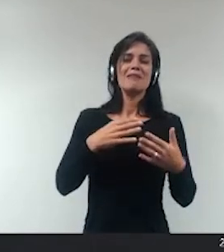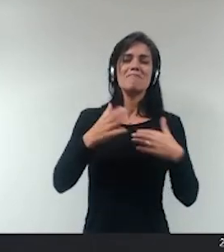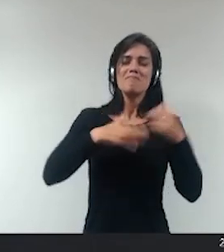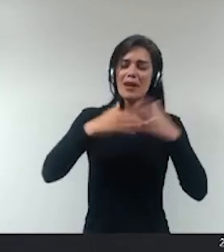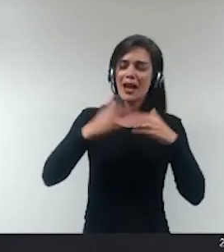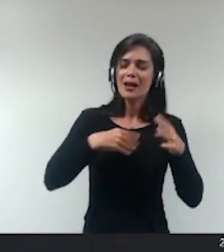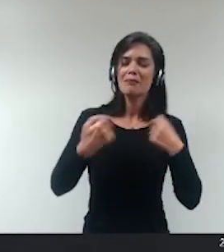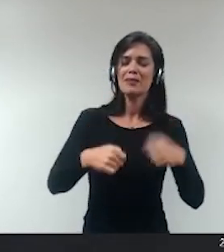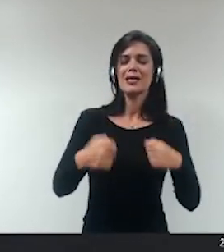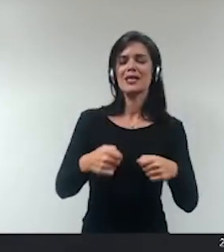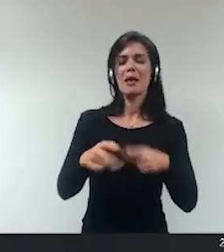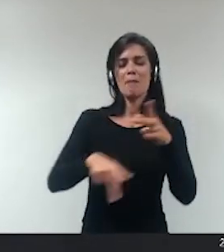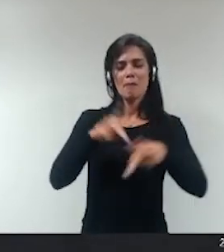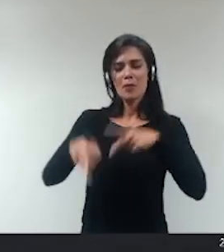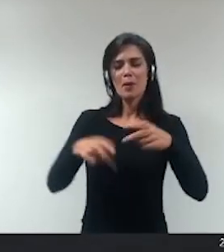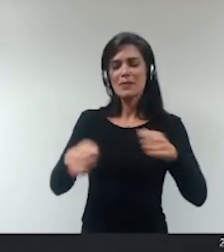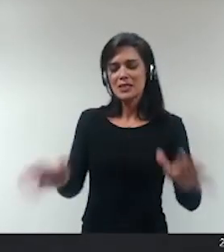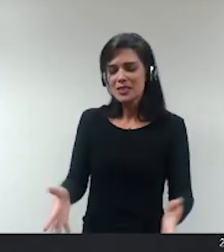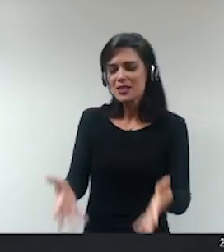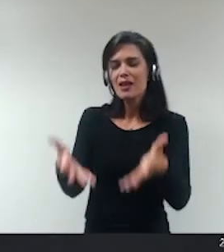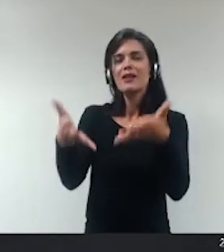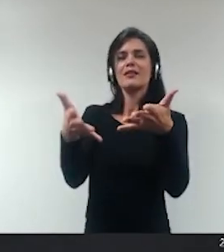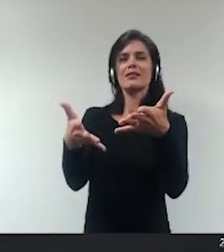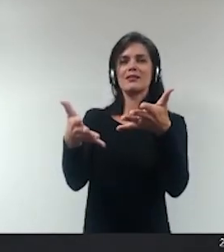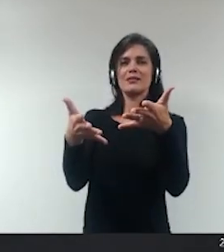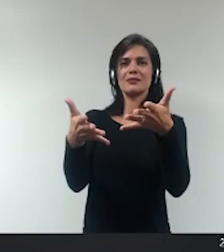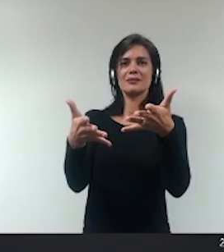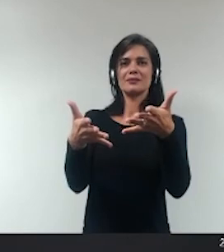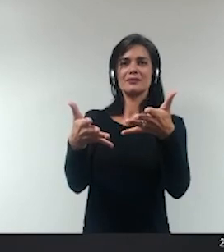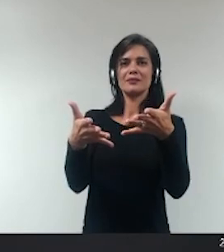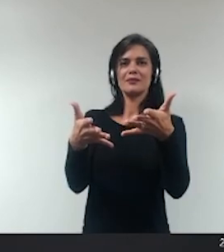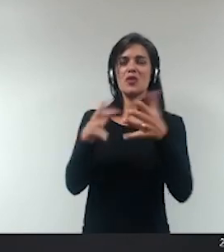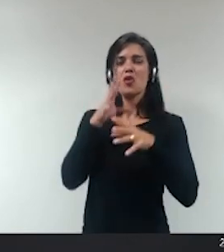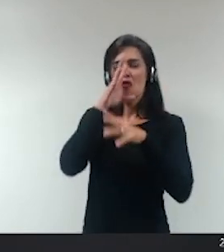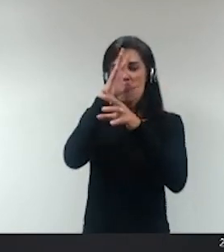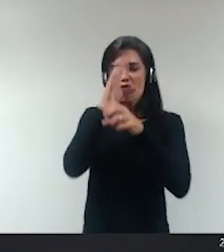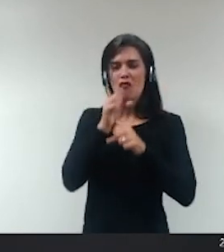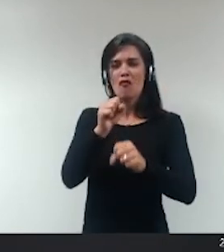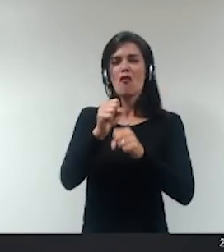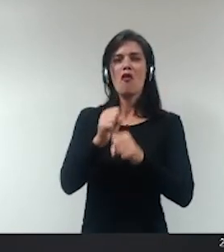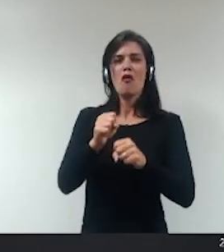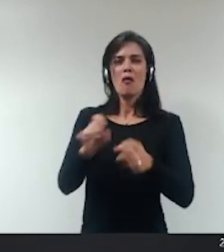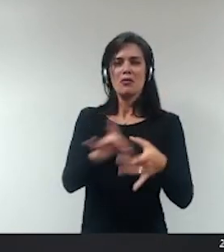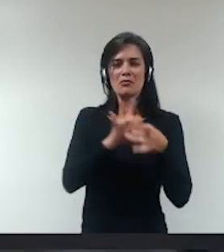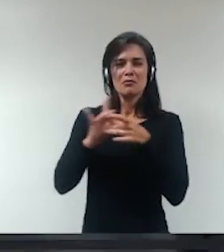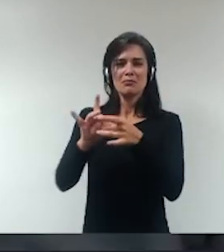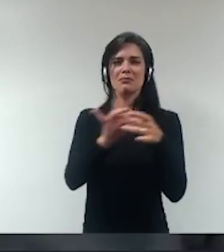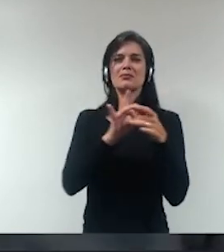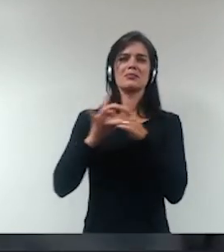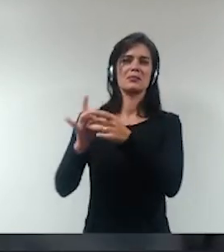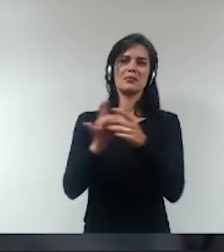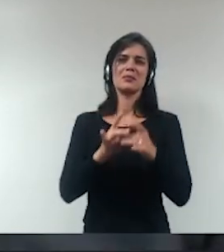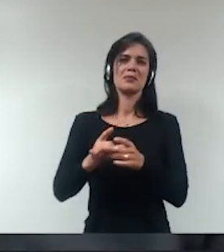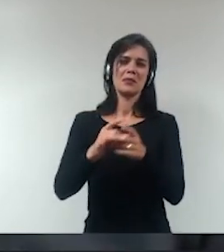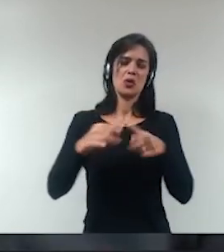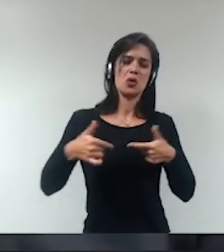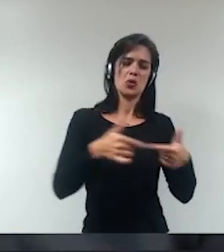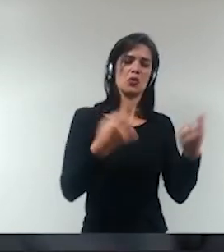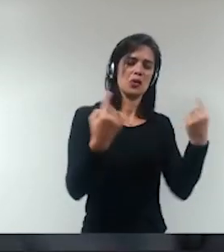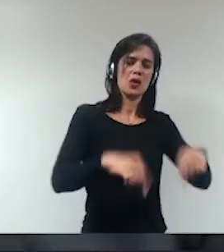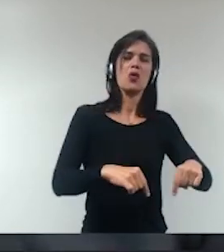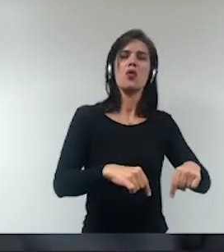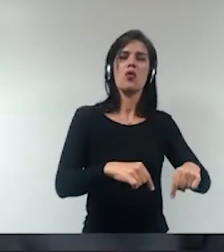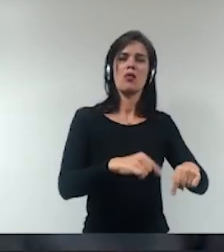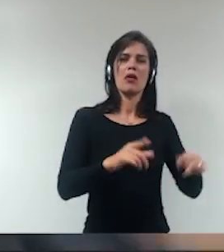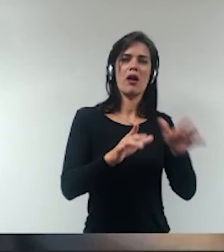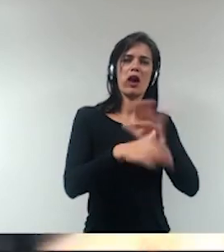estimular a sociedade se mobilizar e somar forças aos órgãos de controle interno e externo na luta contra esse mal edêmico da